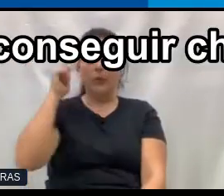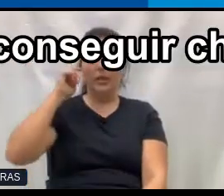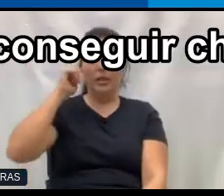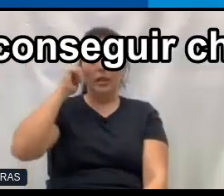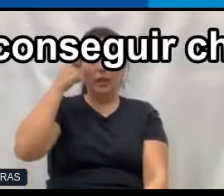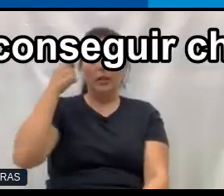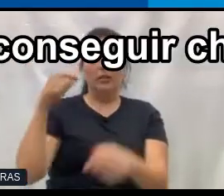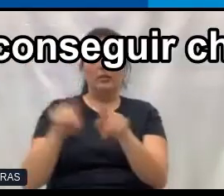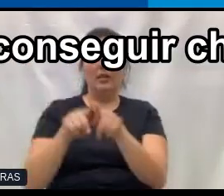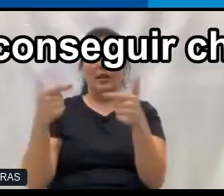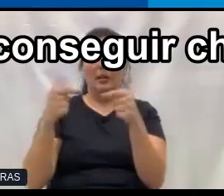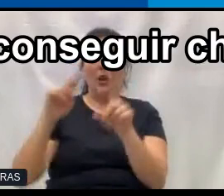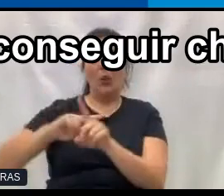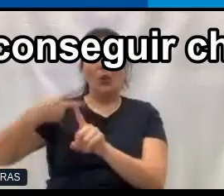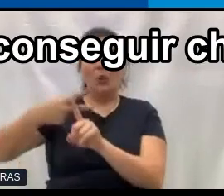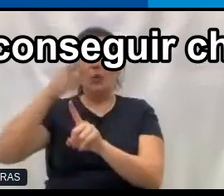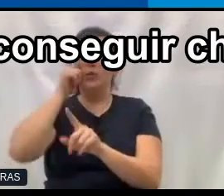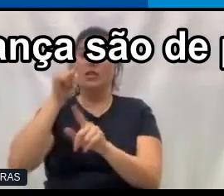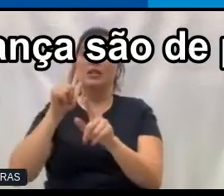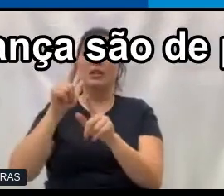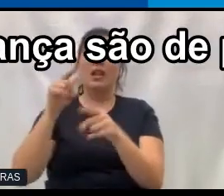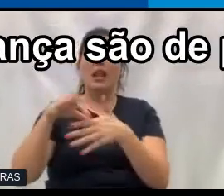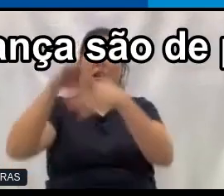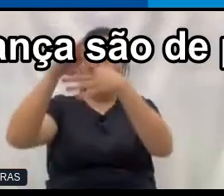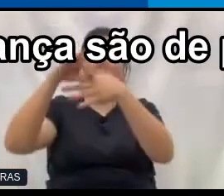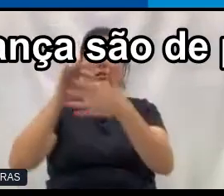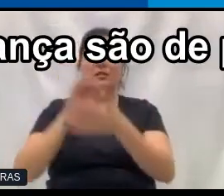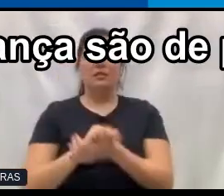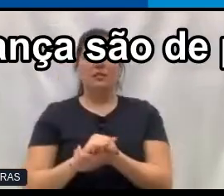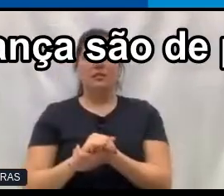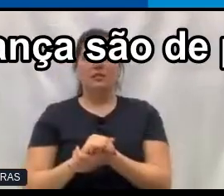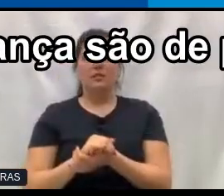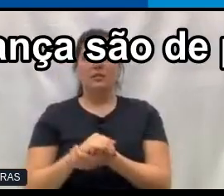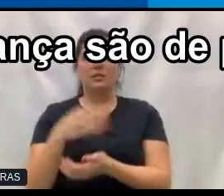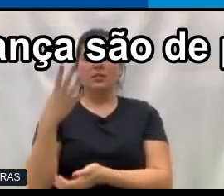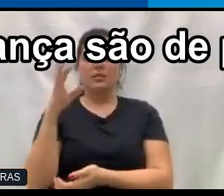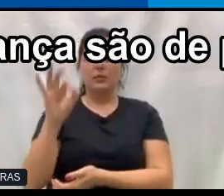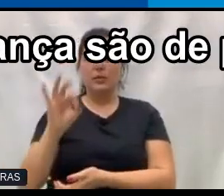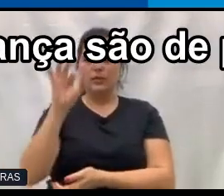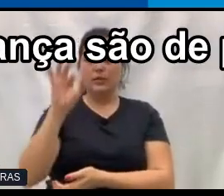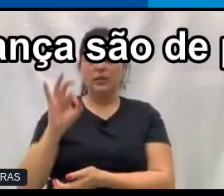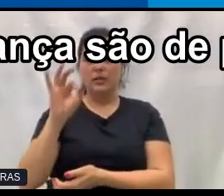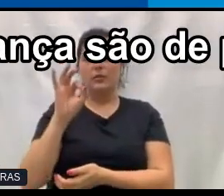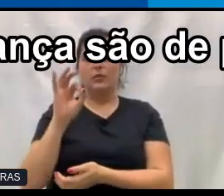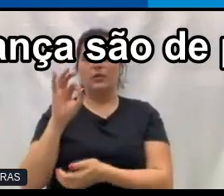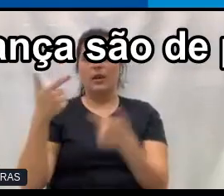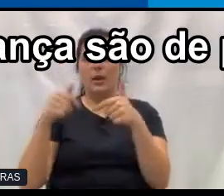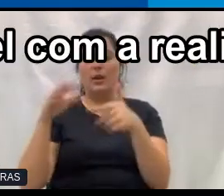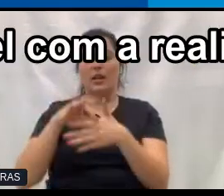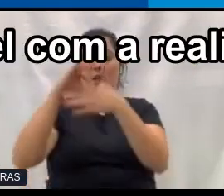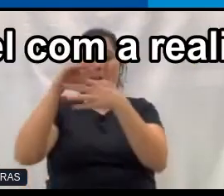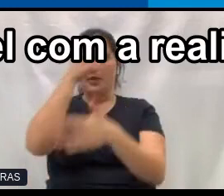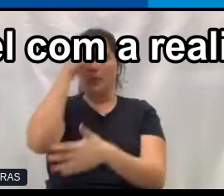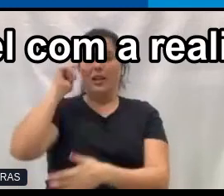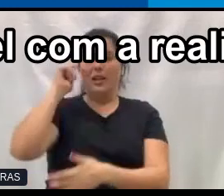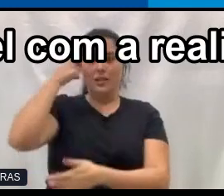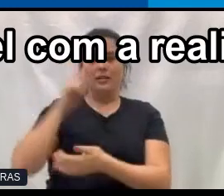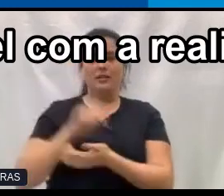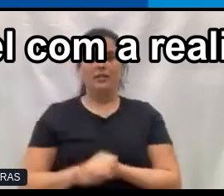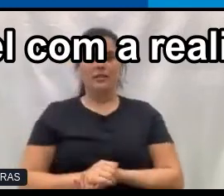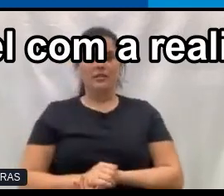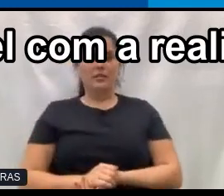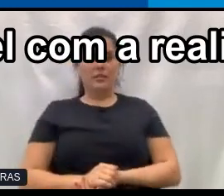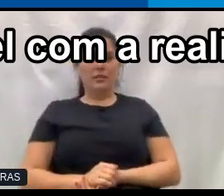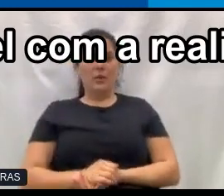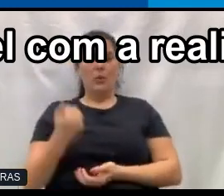o dobro para conseguir chegar à liderança. E somente 4% dos cargos de liderança são de pessoas negras. É um número muito